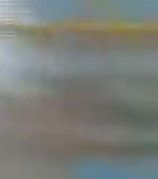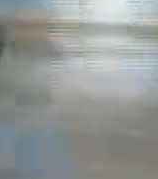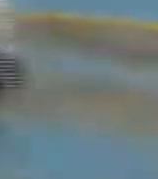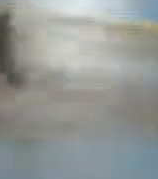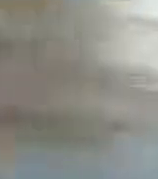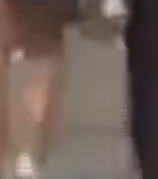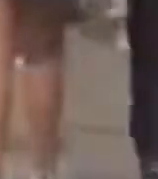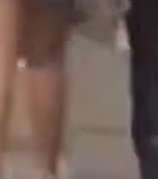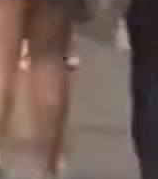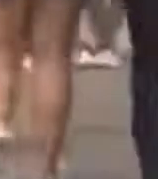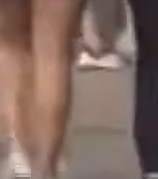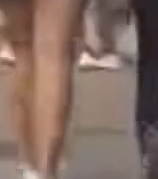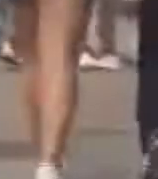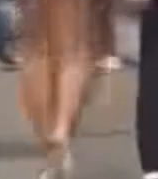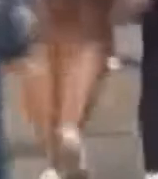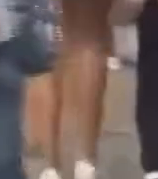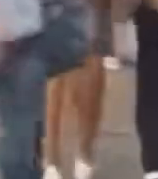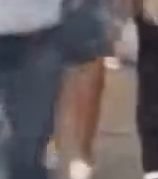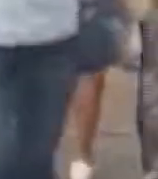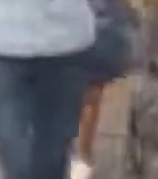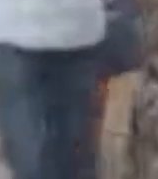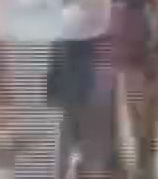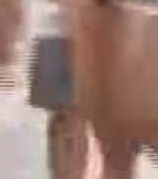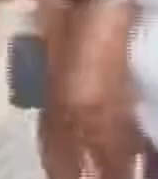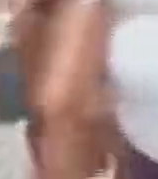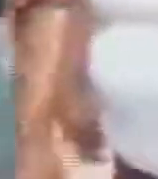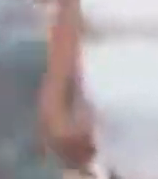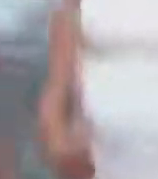em Santa